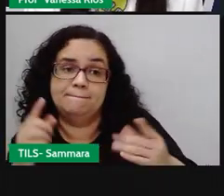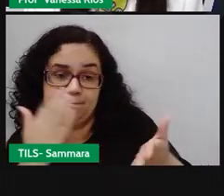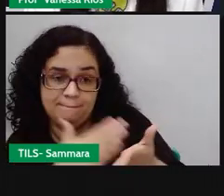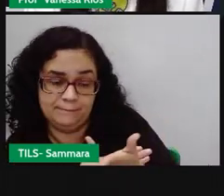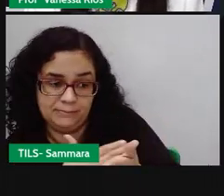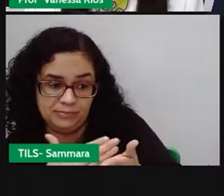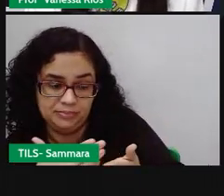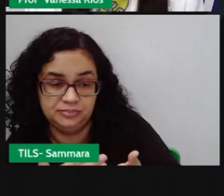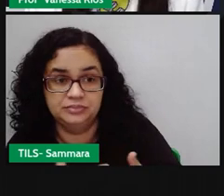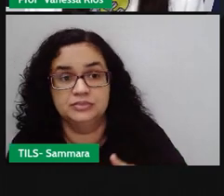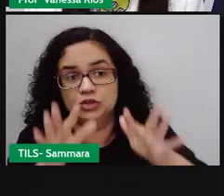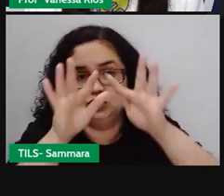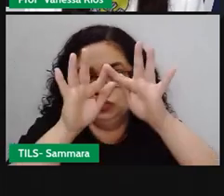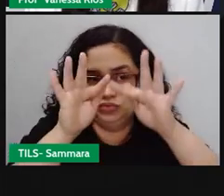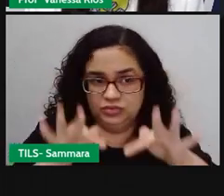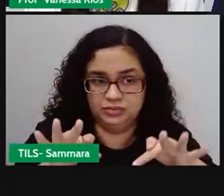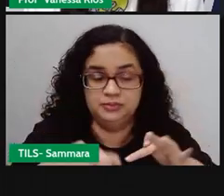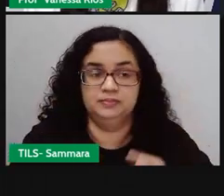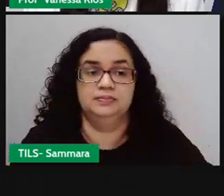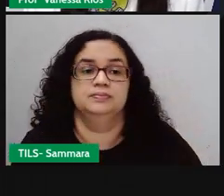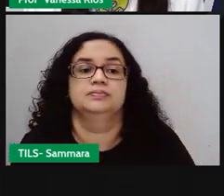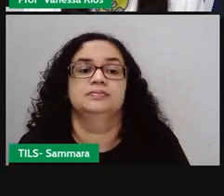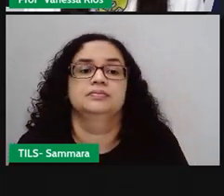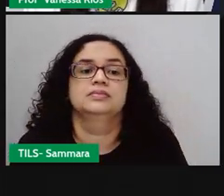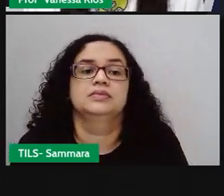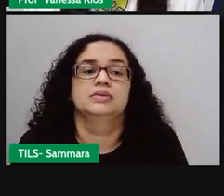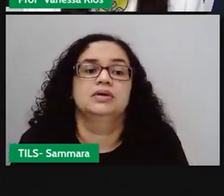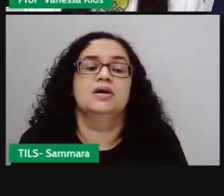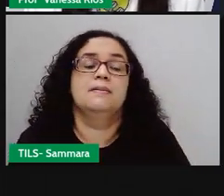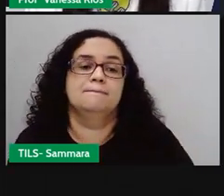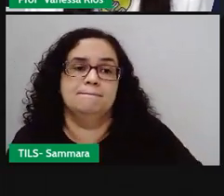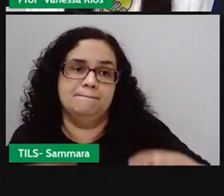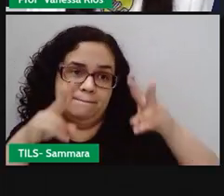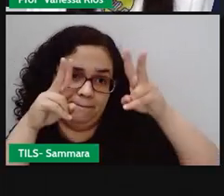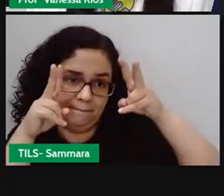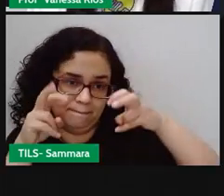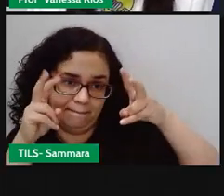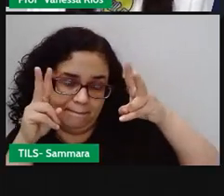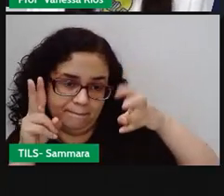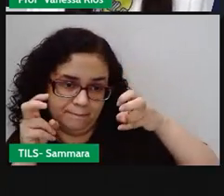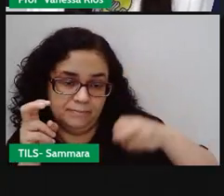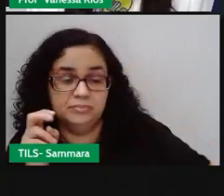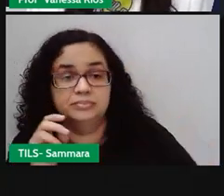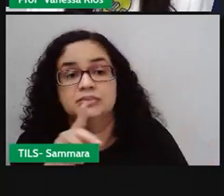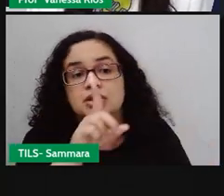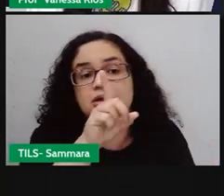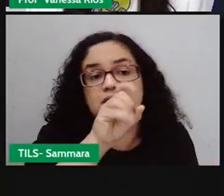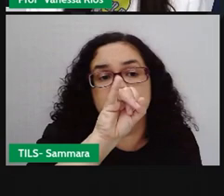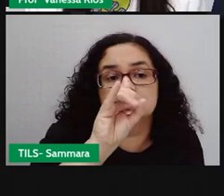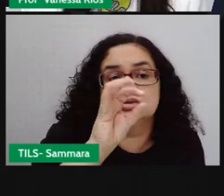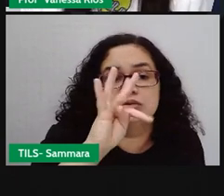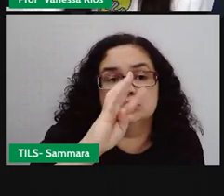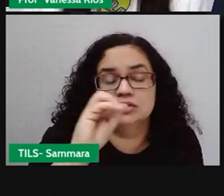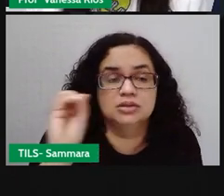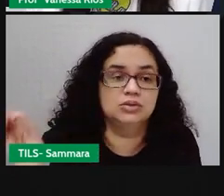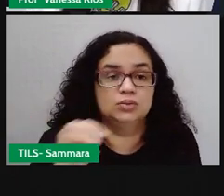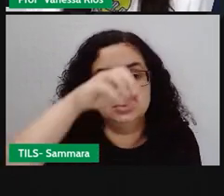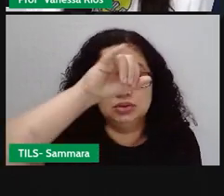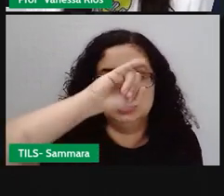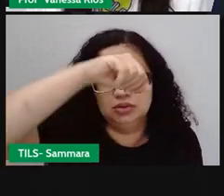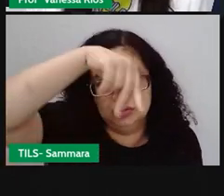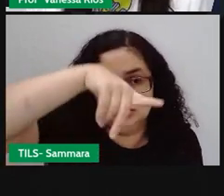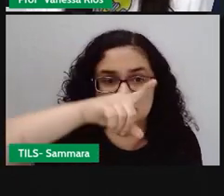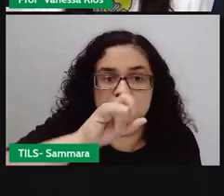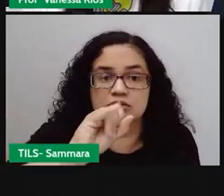dela, do meio, do final. E percebam aí onde os discursos diretos e indiretos podem acontecer.